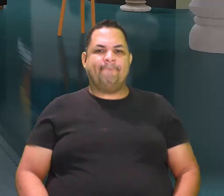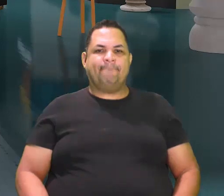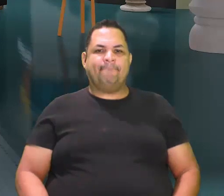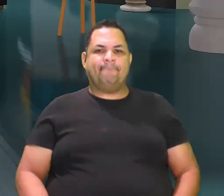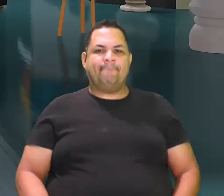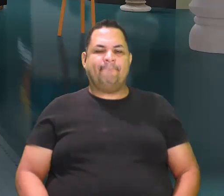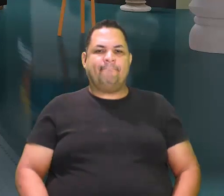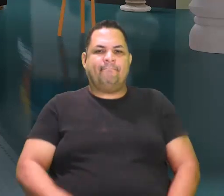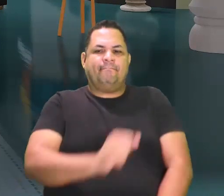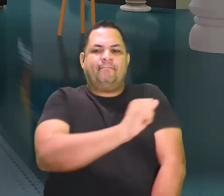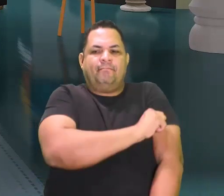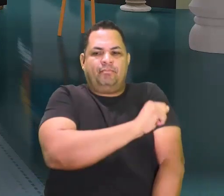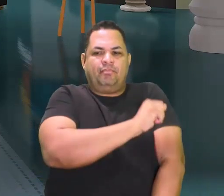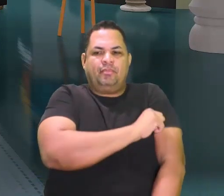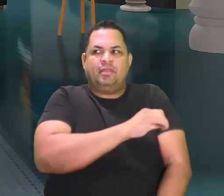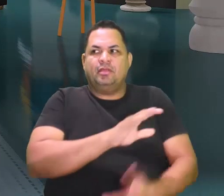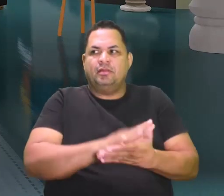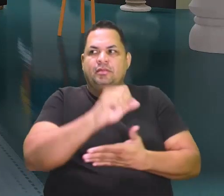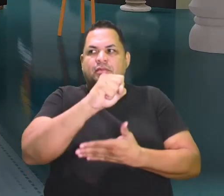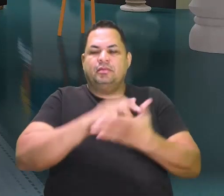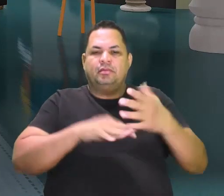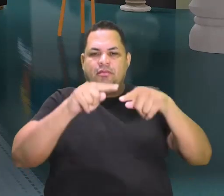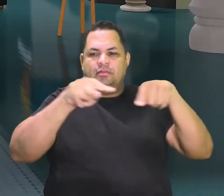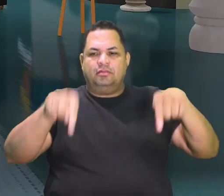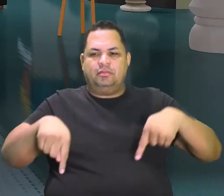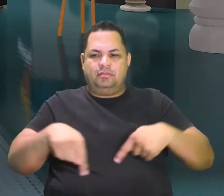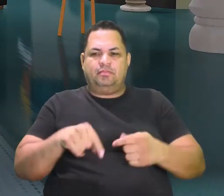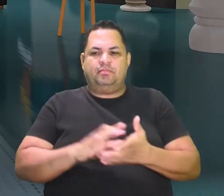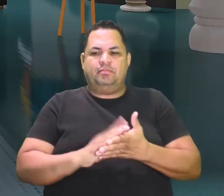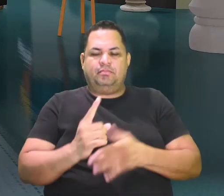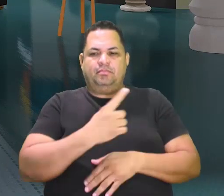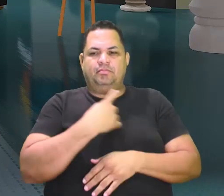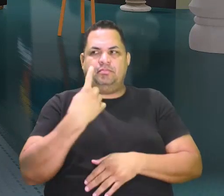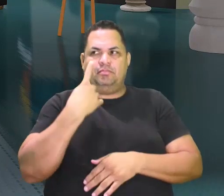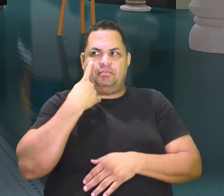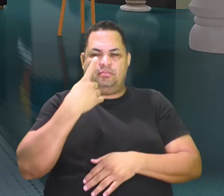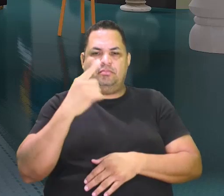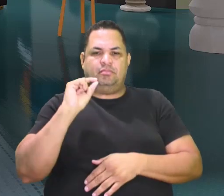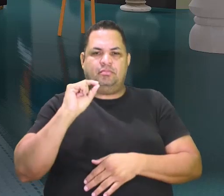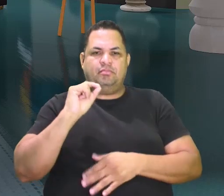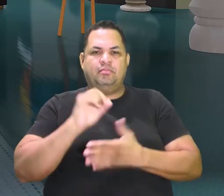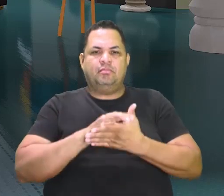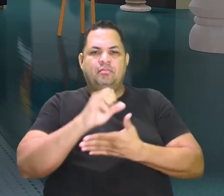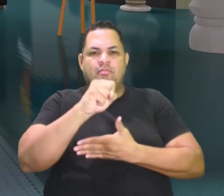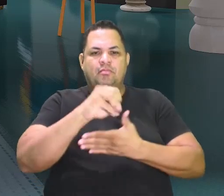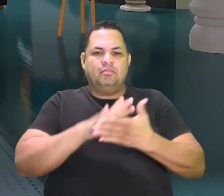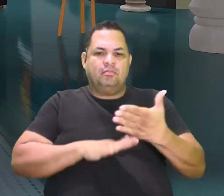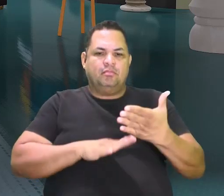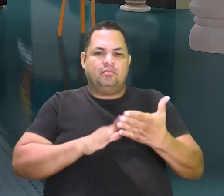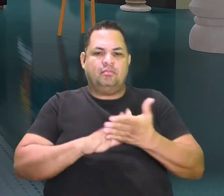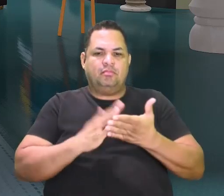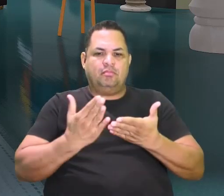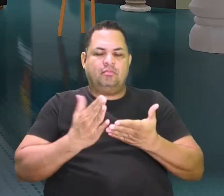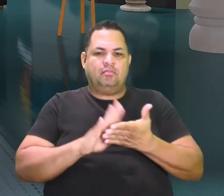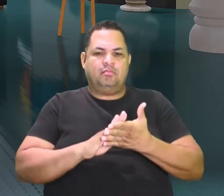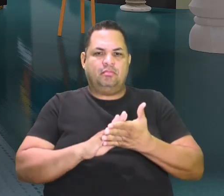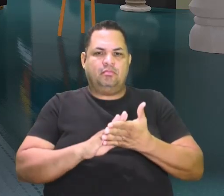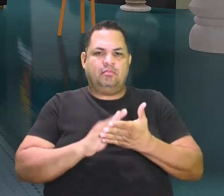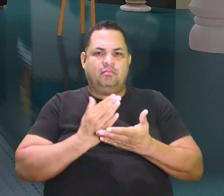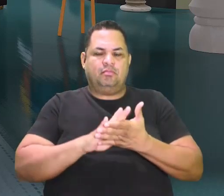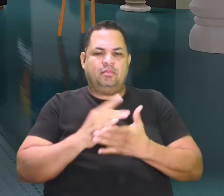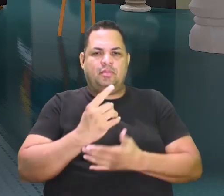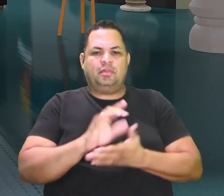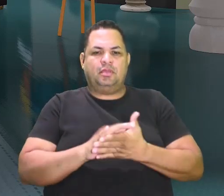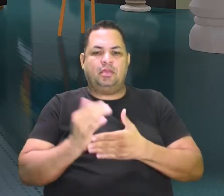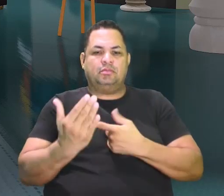Então, alunos, nossa atividade de sala aqui, nós vamos ver aqui questões que vão... Elas estão aí para nos